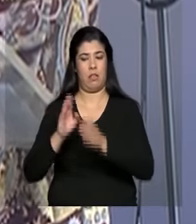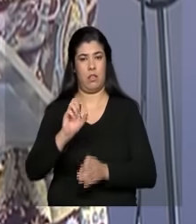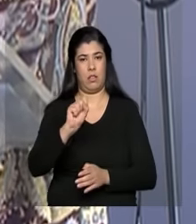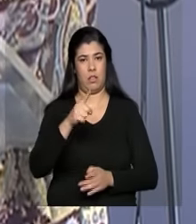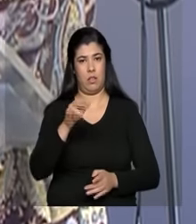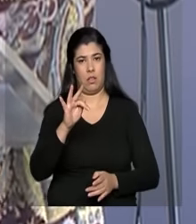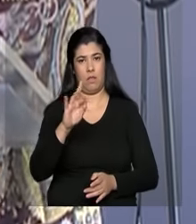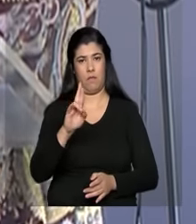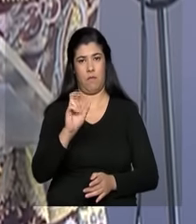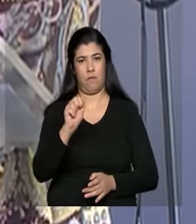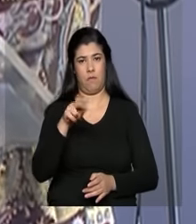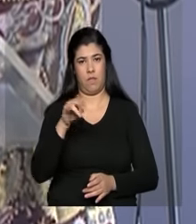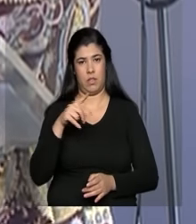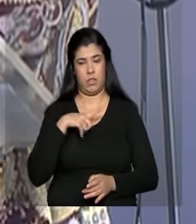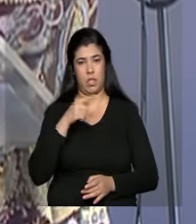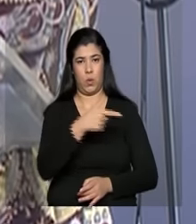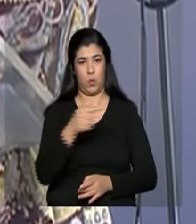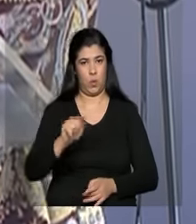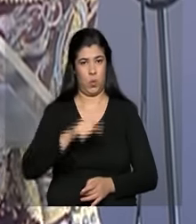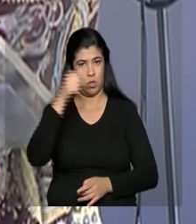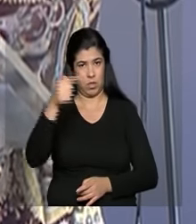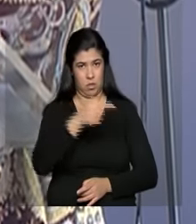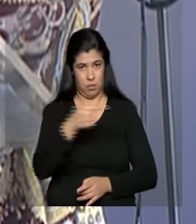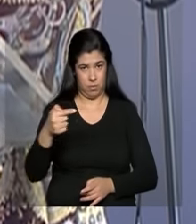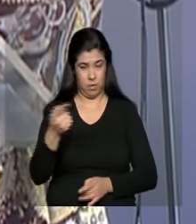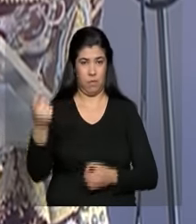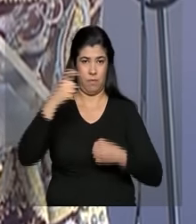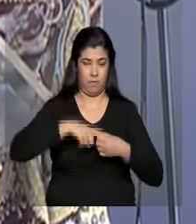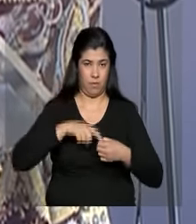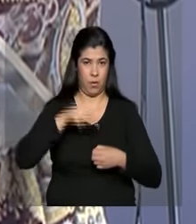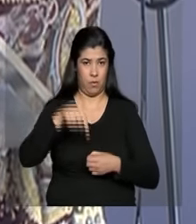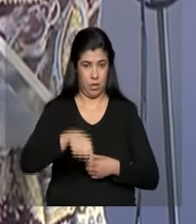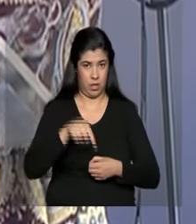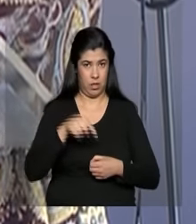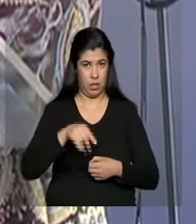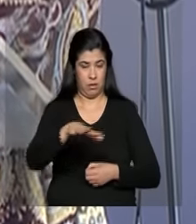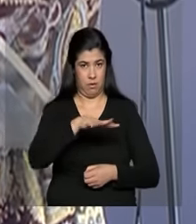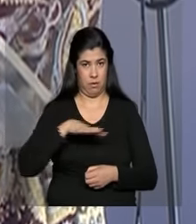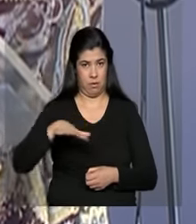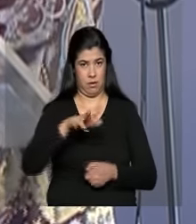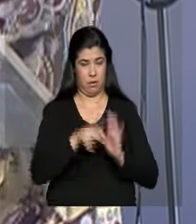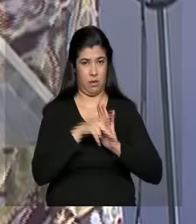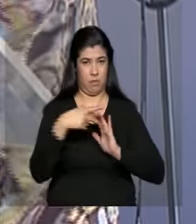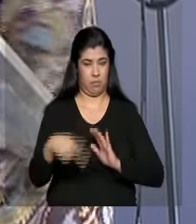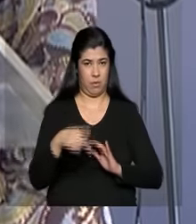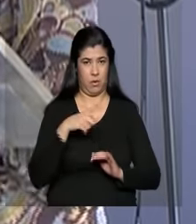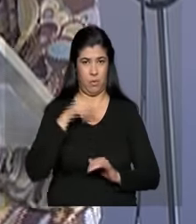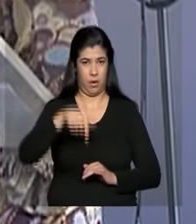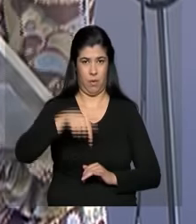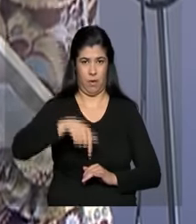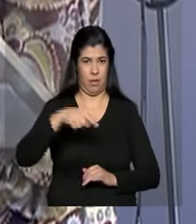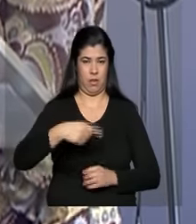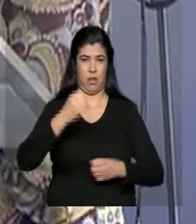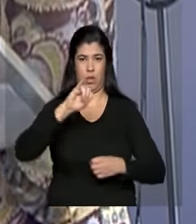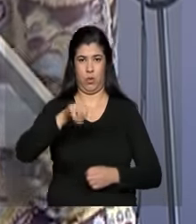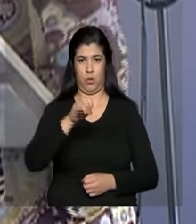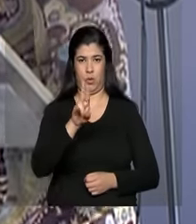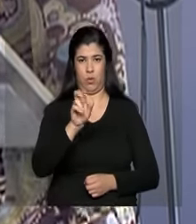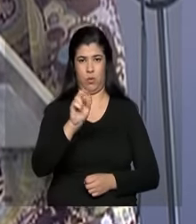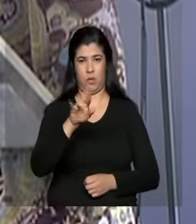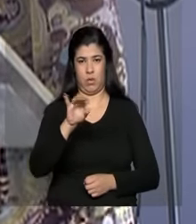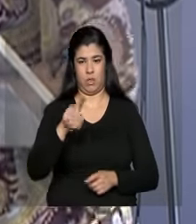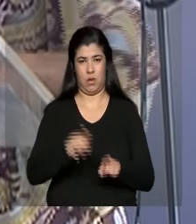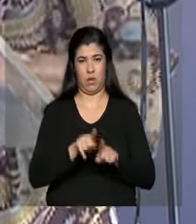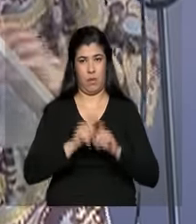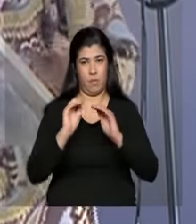que daqui a duas semanas, eu volto aqui, aqui nessa região, não é bem aqui em Juazeiro, é um pouco mais